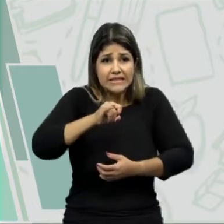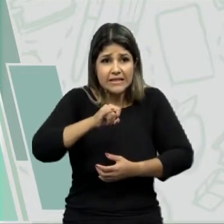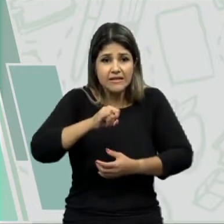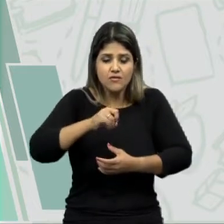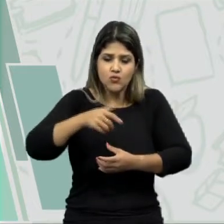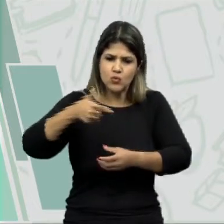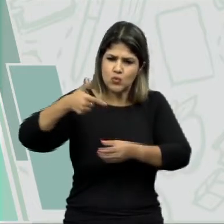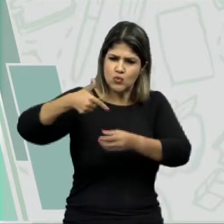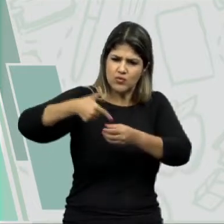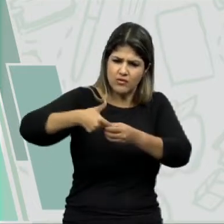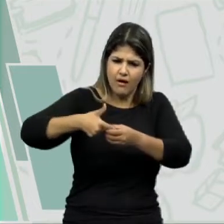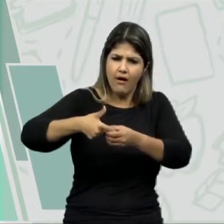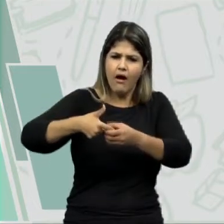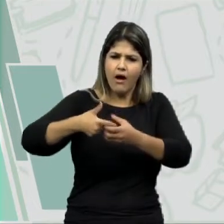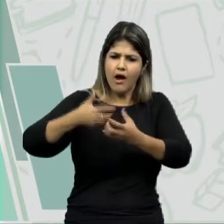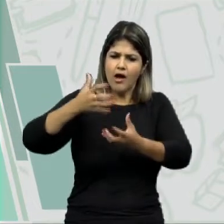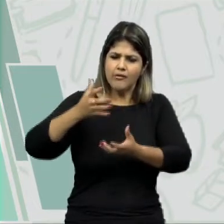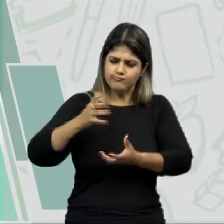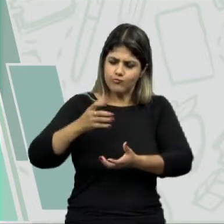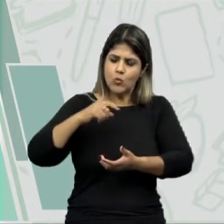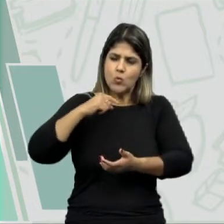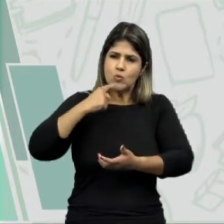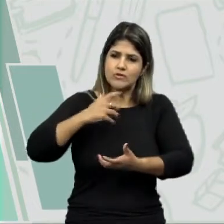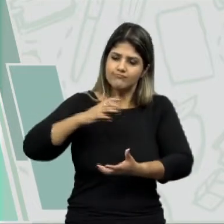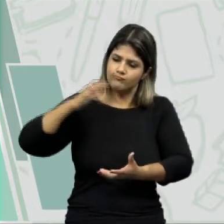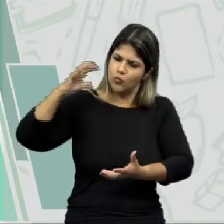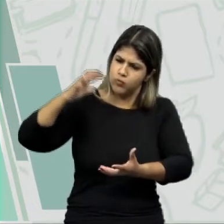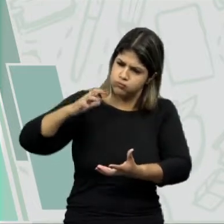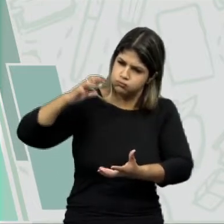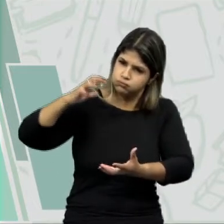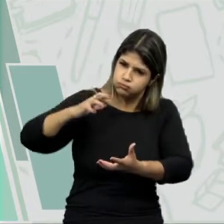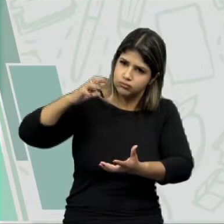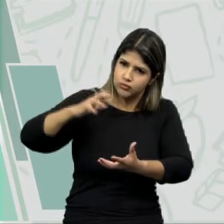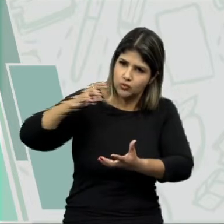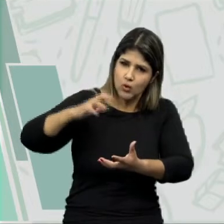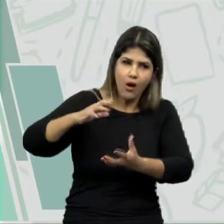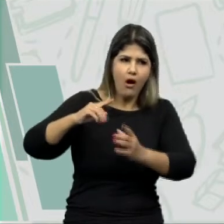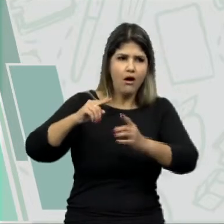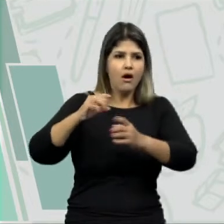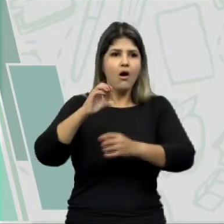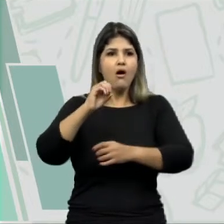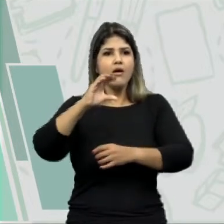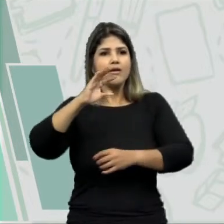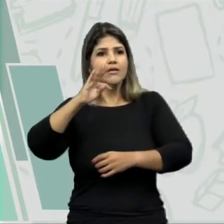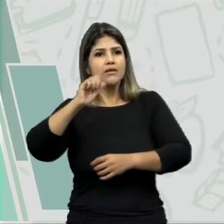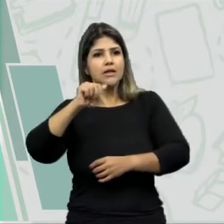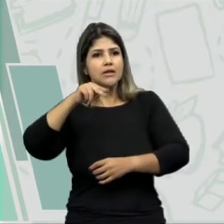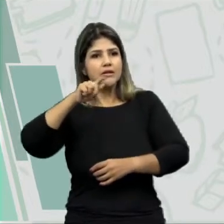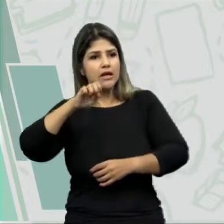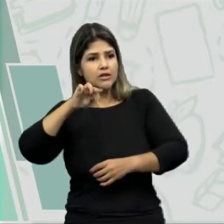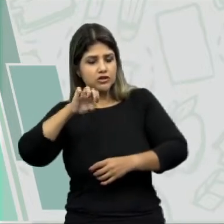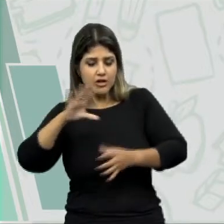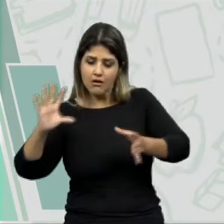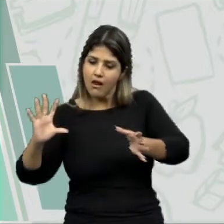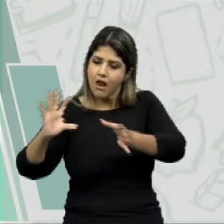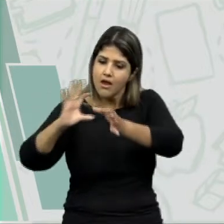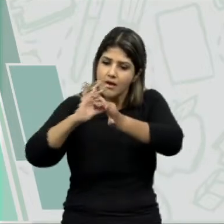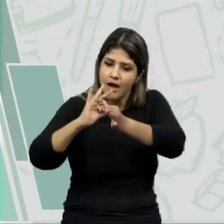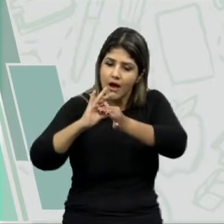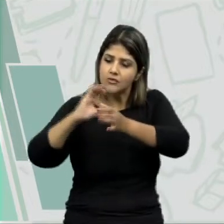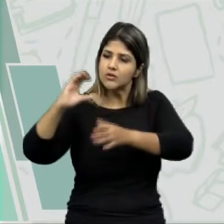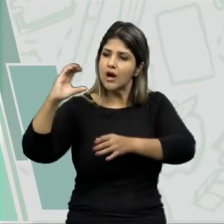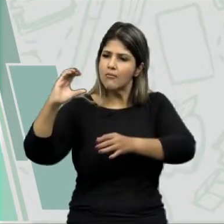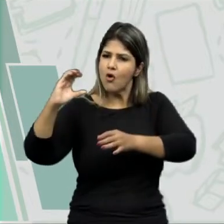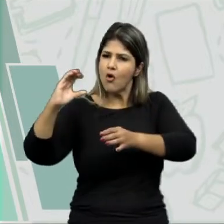Combustíveis com maiores índices de resistência à compressão, ou seja, maior octanagem, estão associados a compostos com cadeias